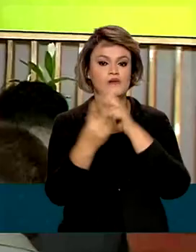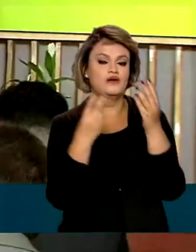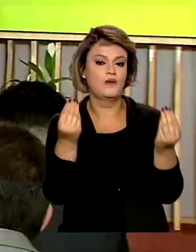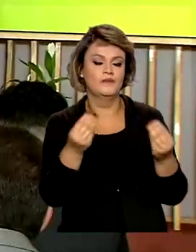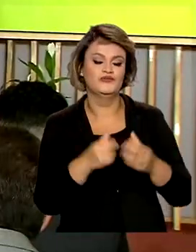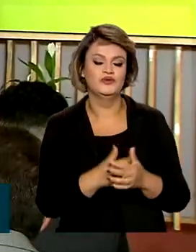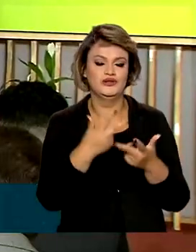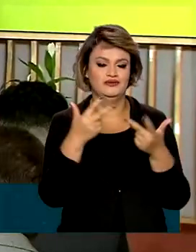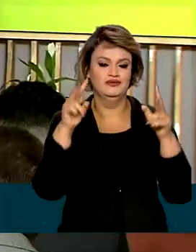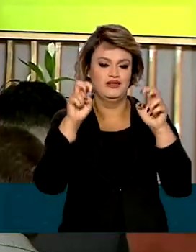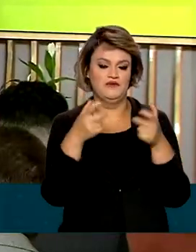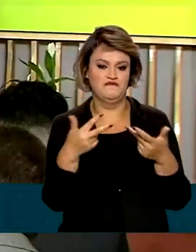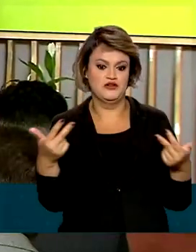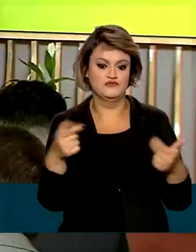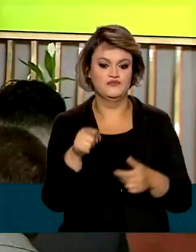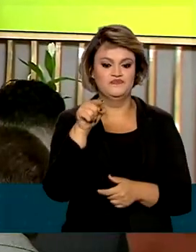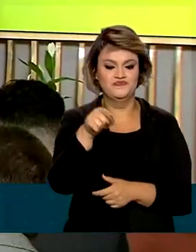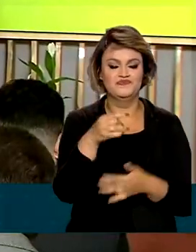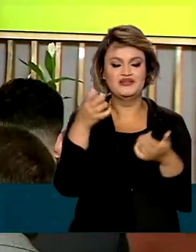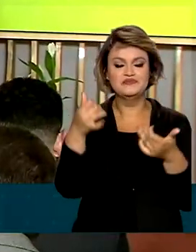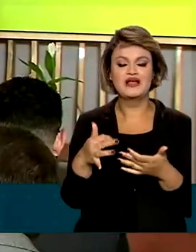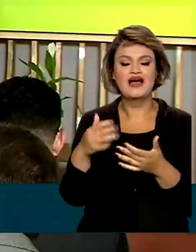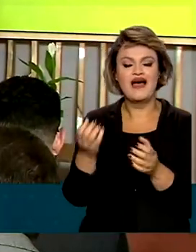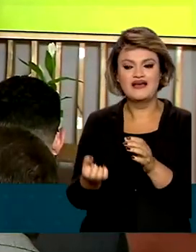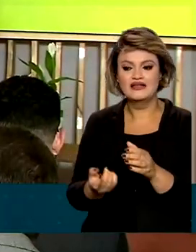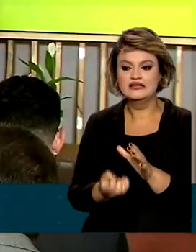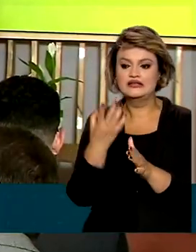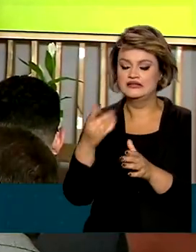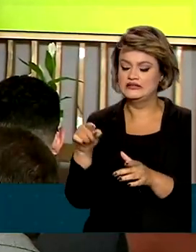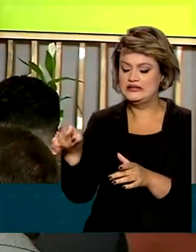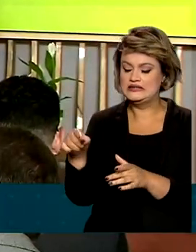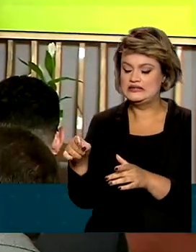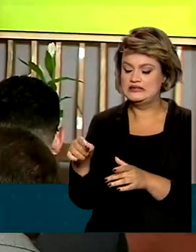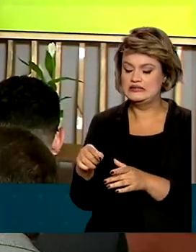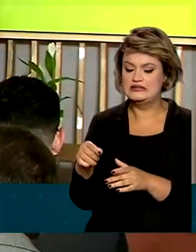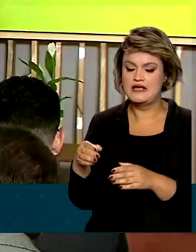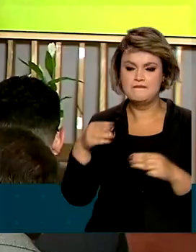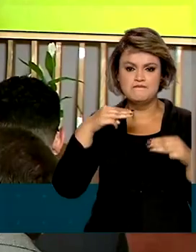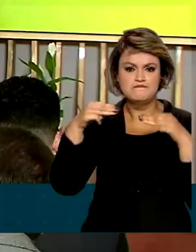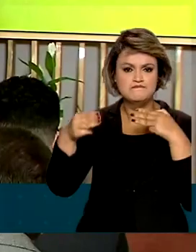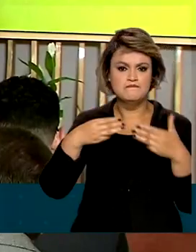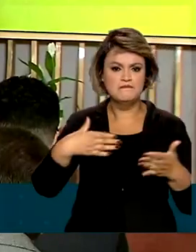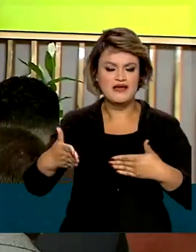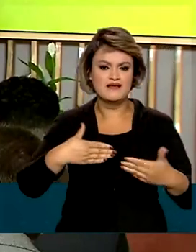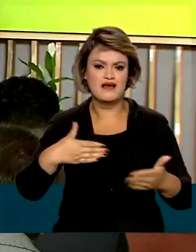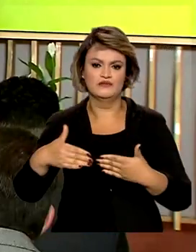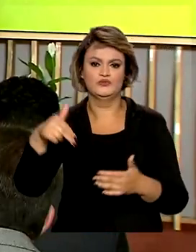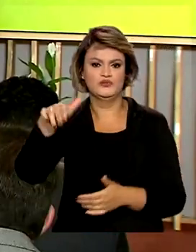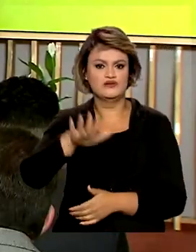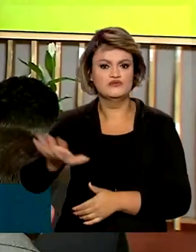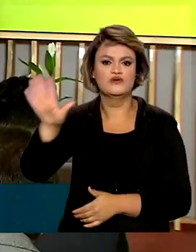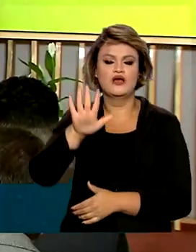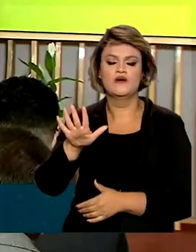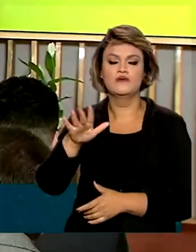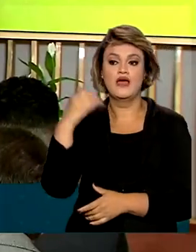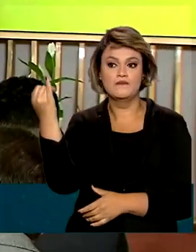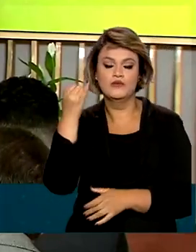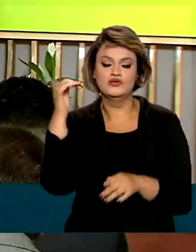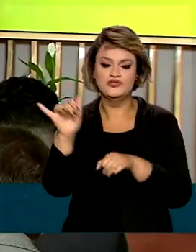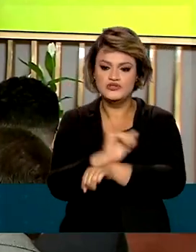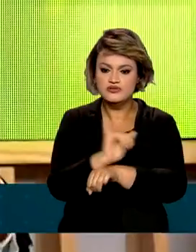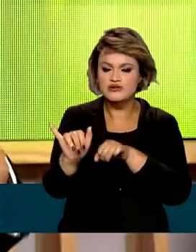nessa conferência, o mercado nacional, que eu acho que é bastante importante que tudo isso seja feito de forma